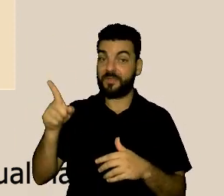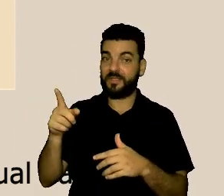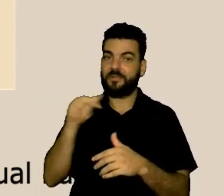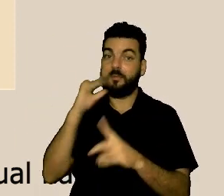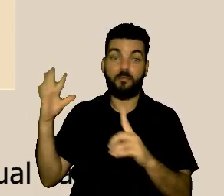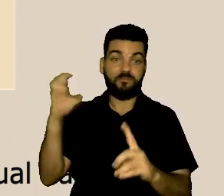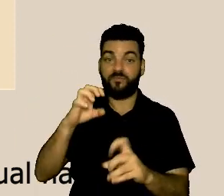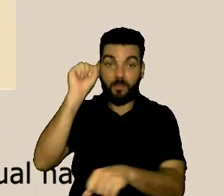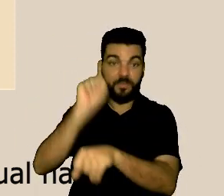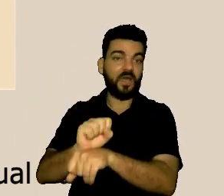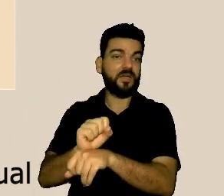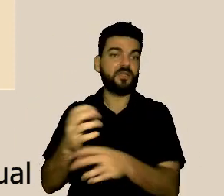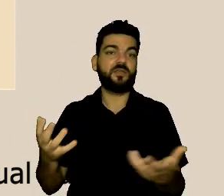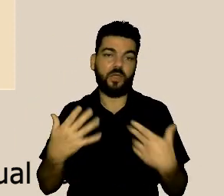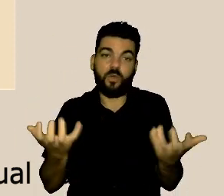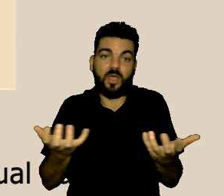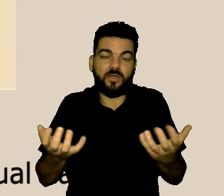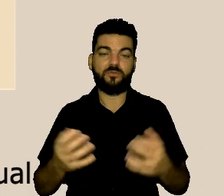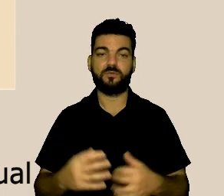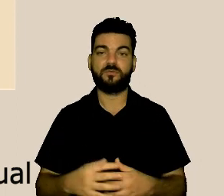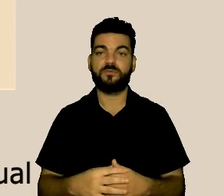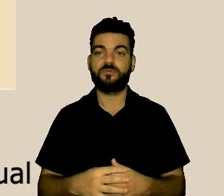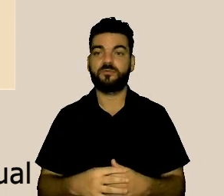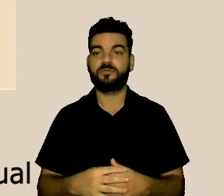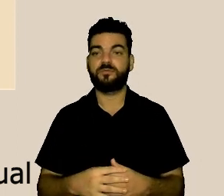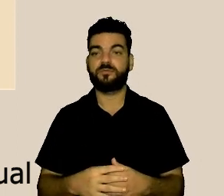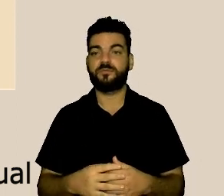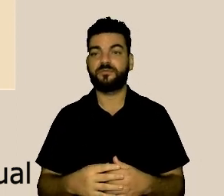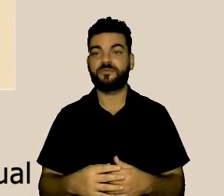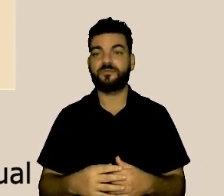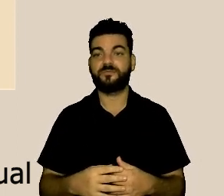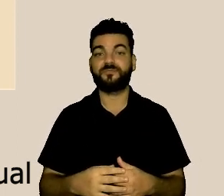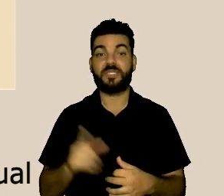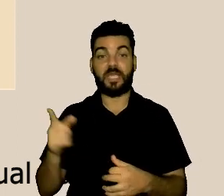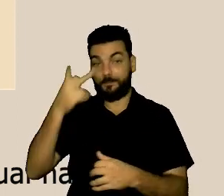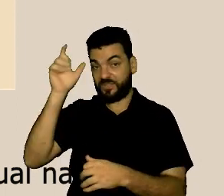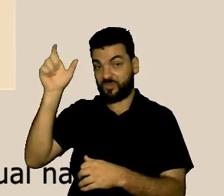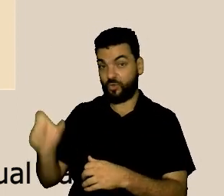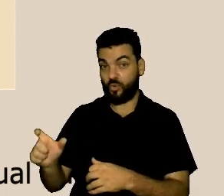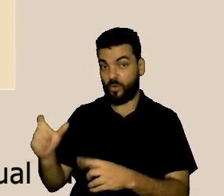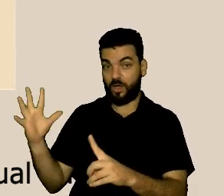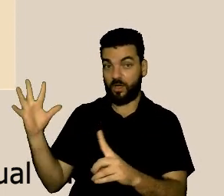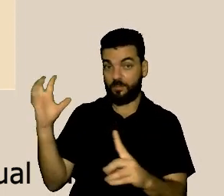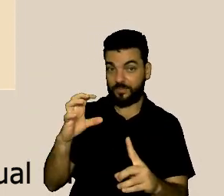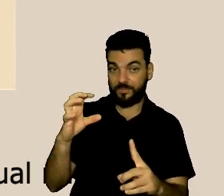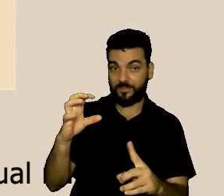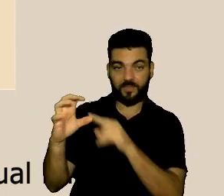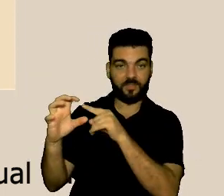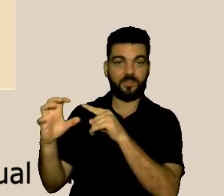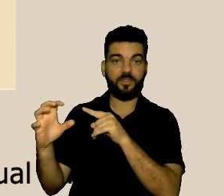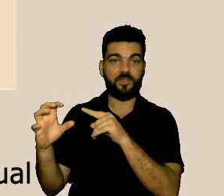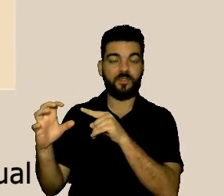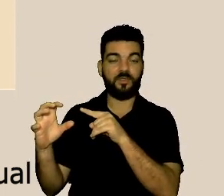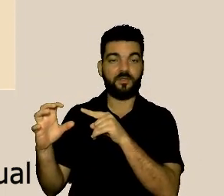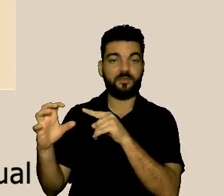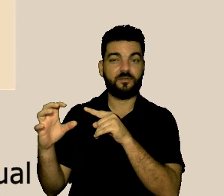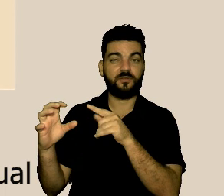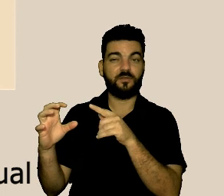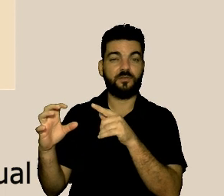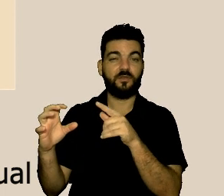não aconteçam. E que o assediar, não tenha a pessoa do assediado e do